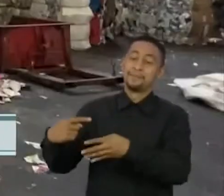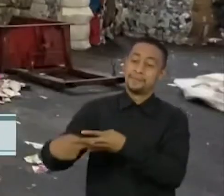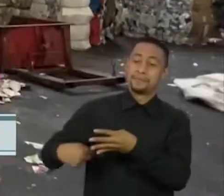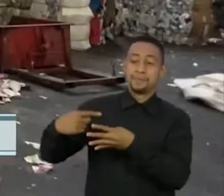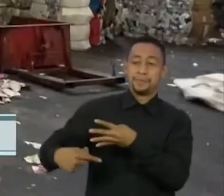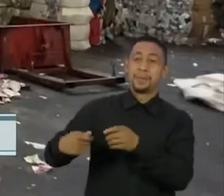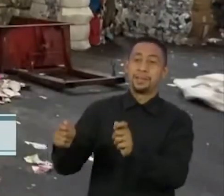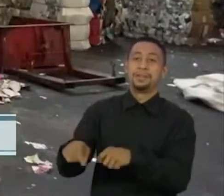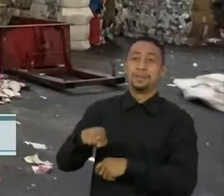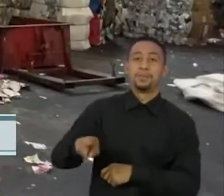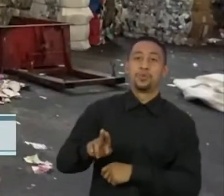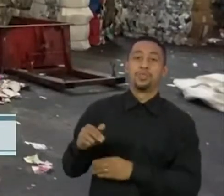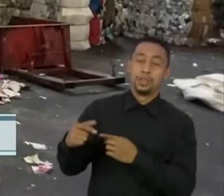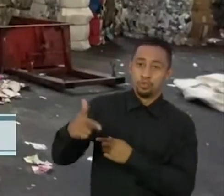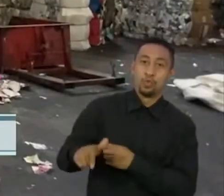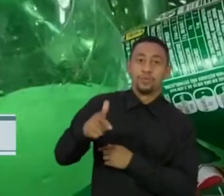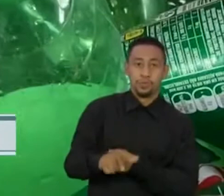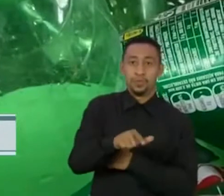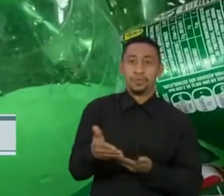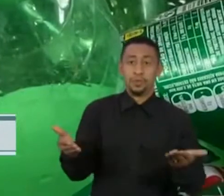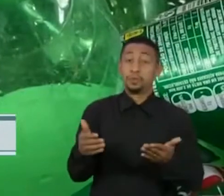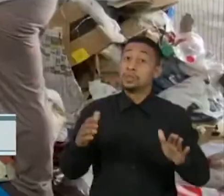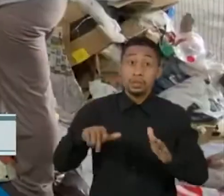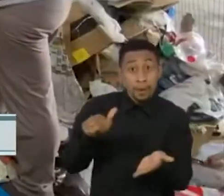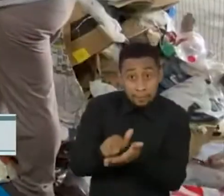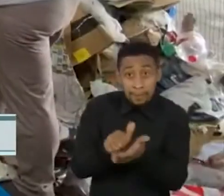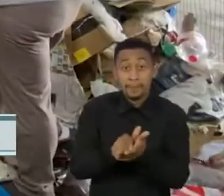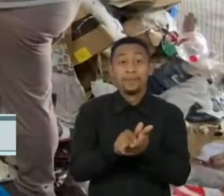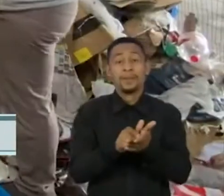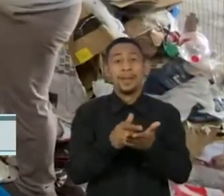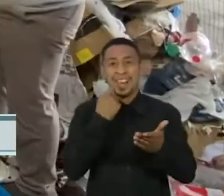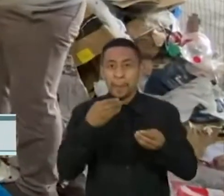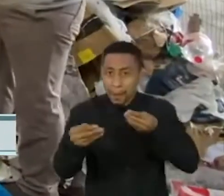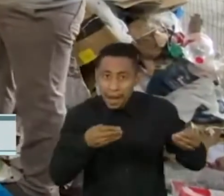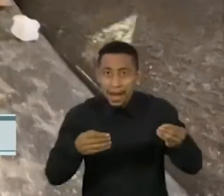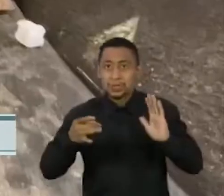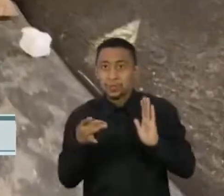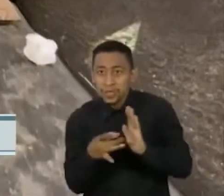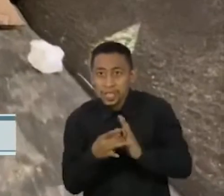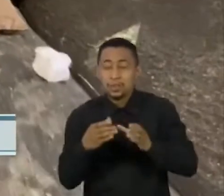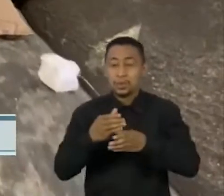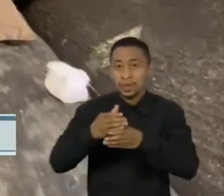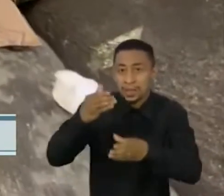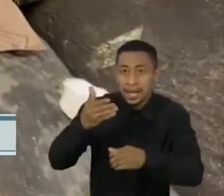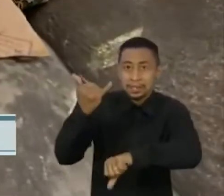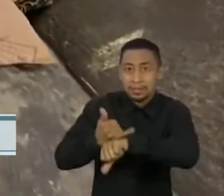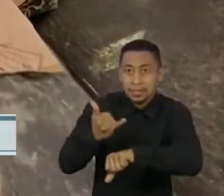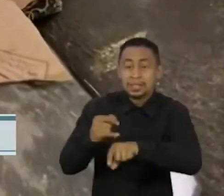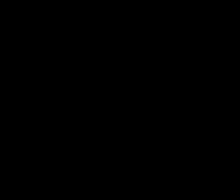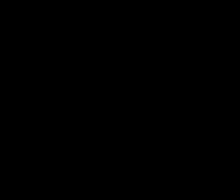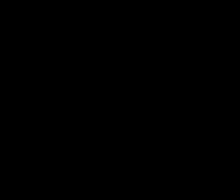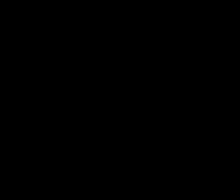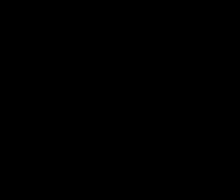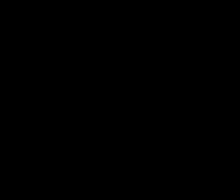reaproveitar em seguida. Mas nós sabemos que papel, plástico, vidro, lata de alumínio, lata de aço, tem uma aceitação